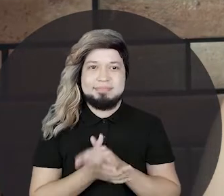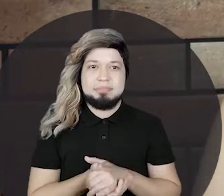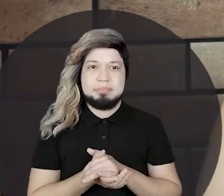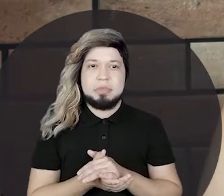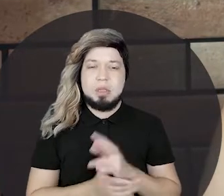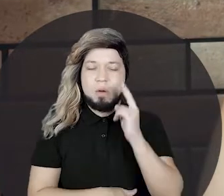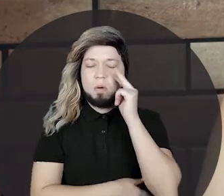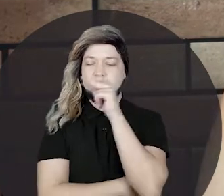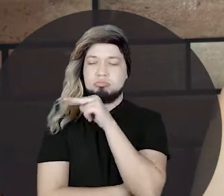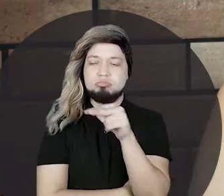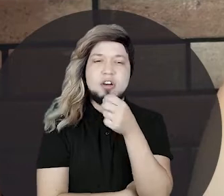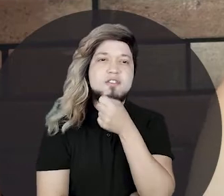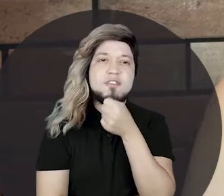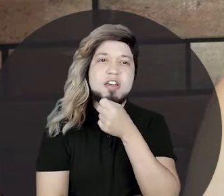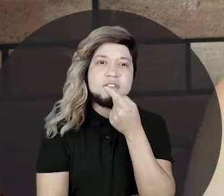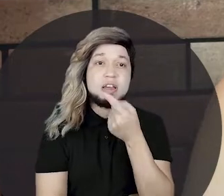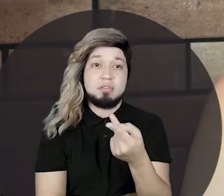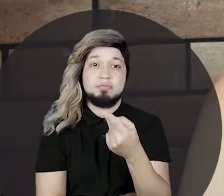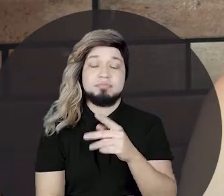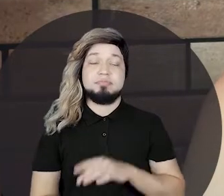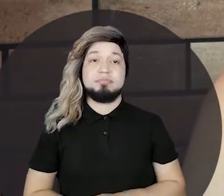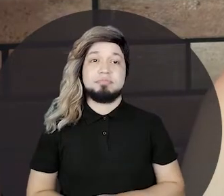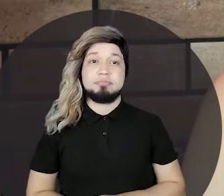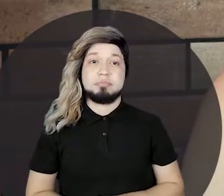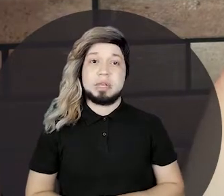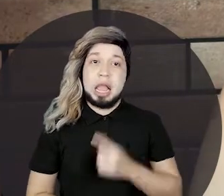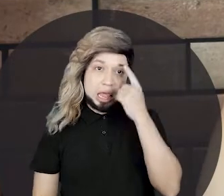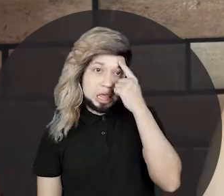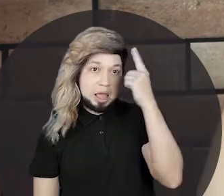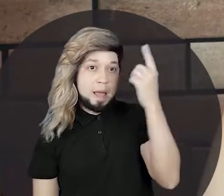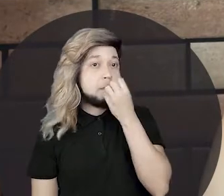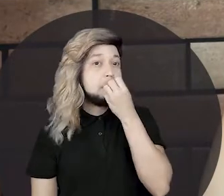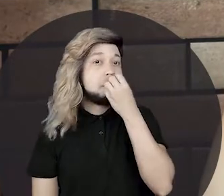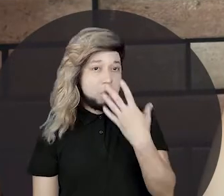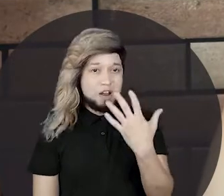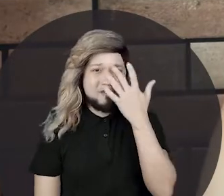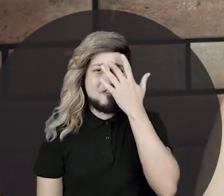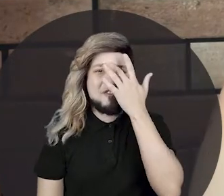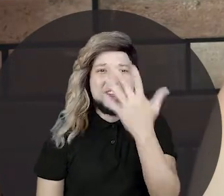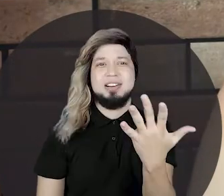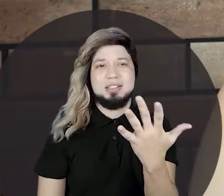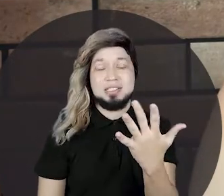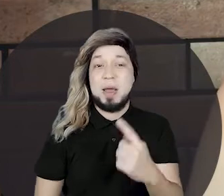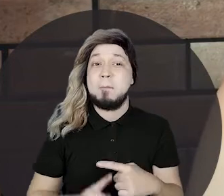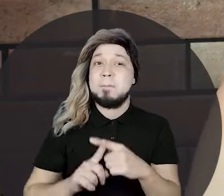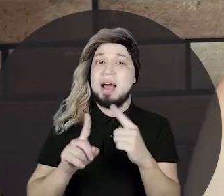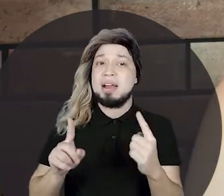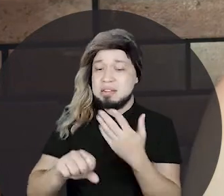Então, o ancião olhou para todos eles e falou assim, É, ter boas ideias é fácil.